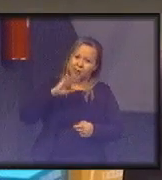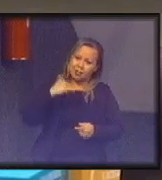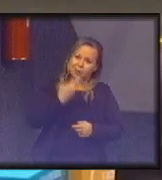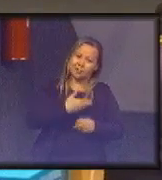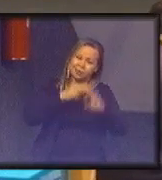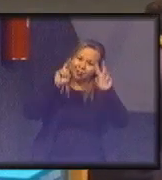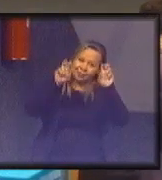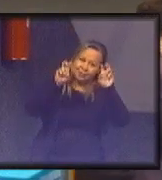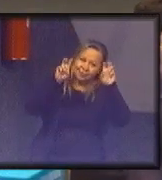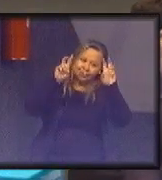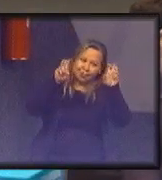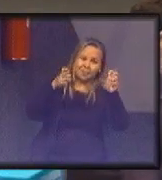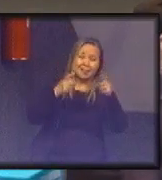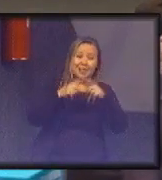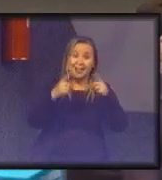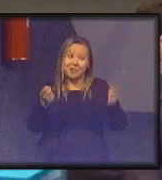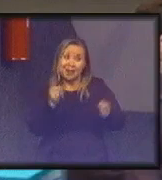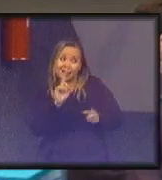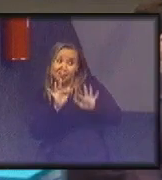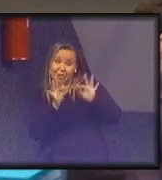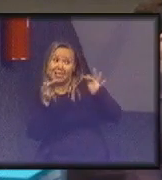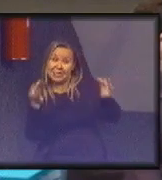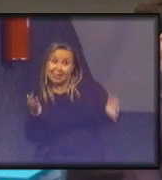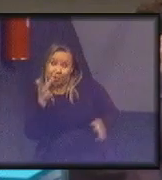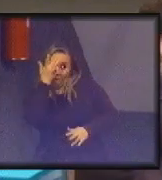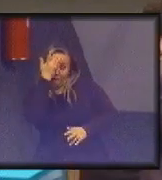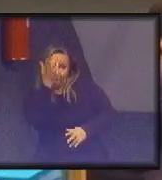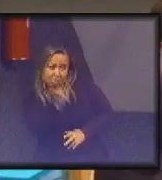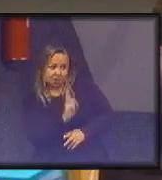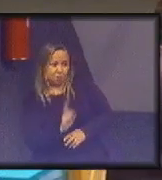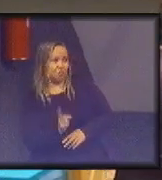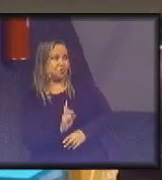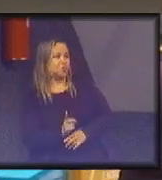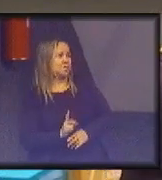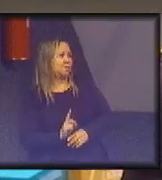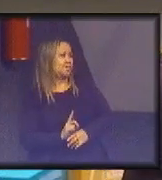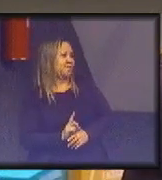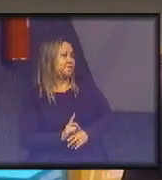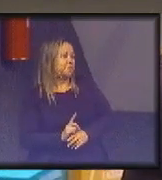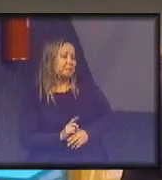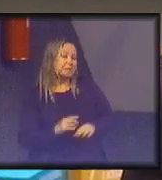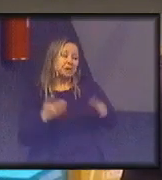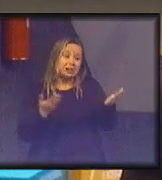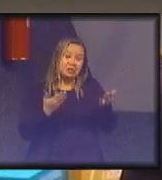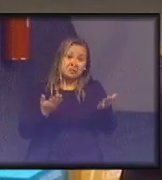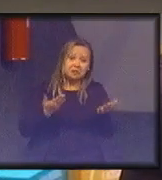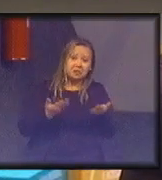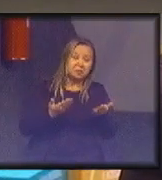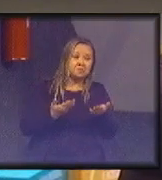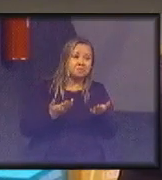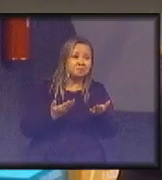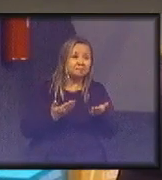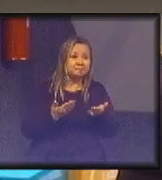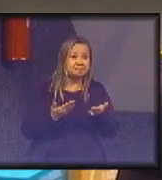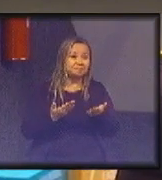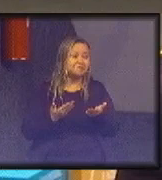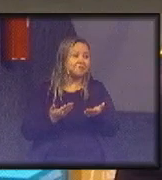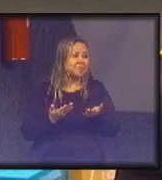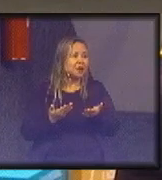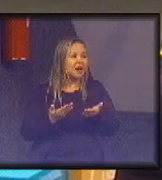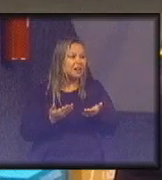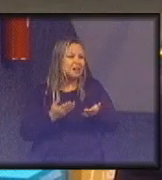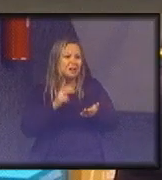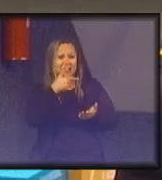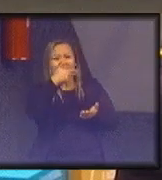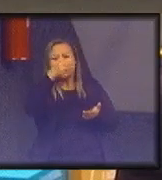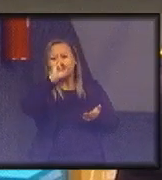temas. Vocês veem que não é tão simples e tão fácil assim. Eu vou, Caitlin, eu vou gastar